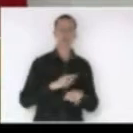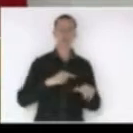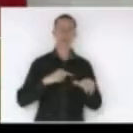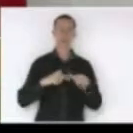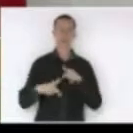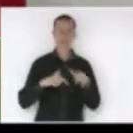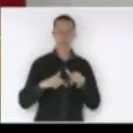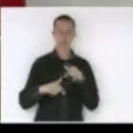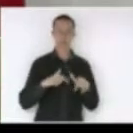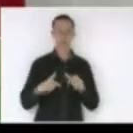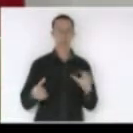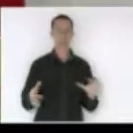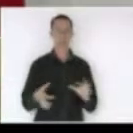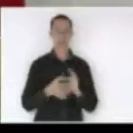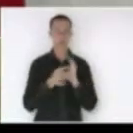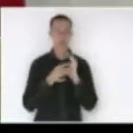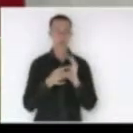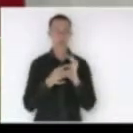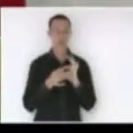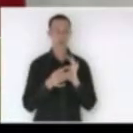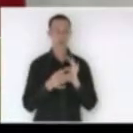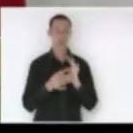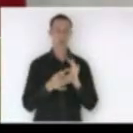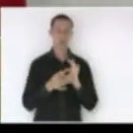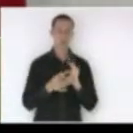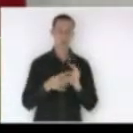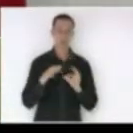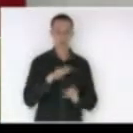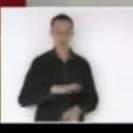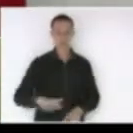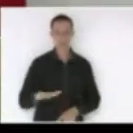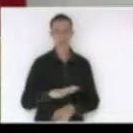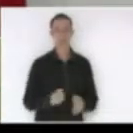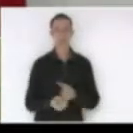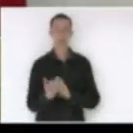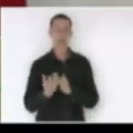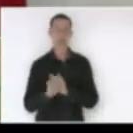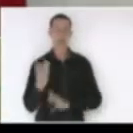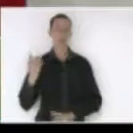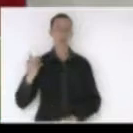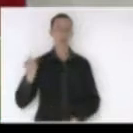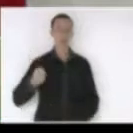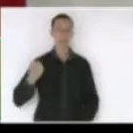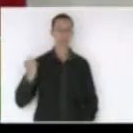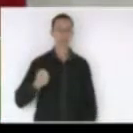ligados e relacionadas com esta cadeia produtiva